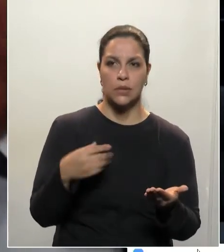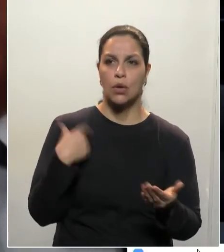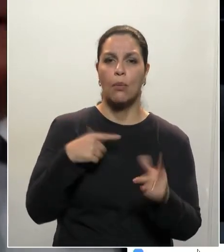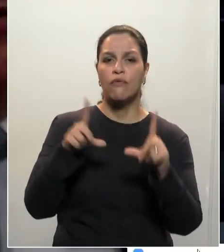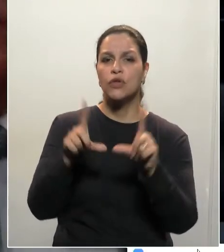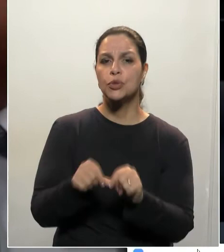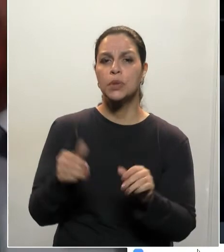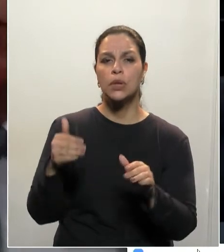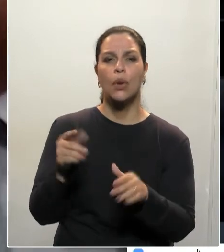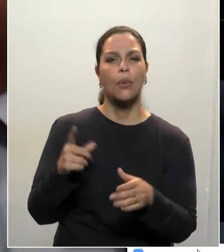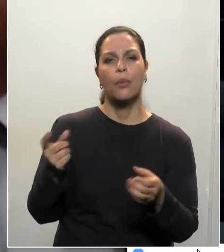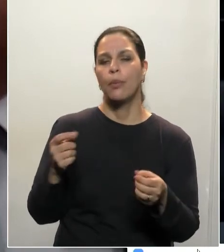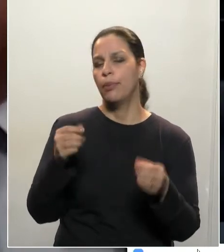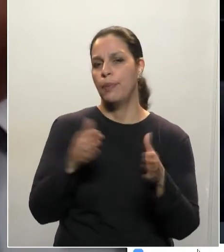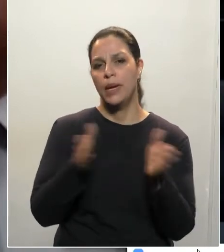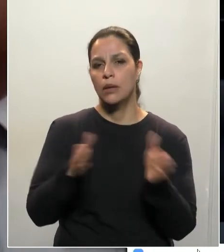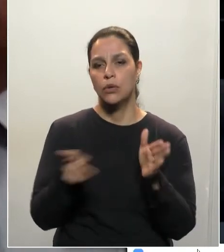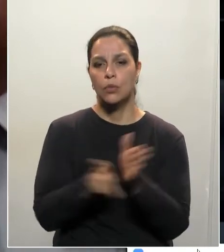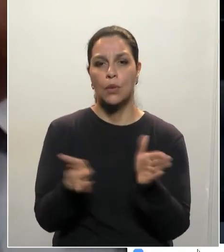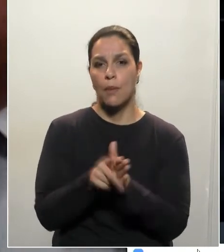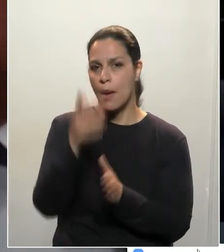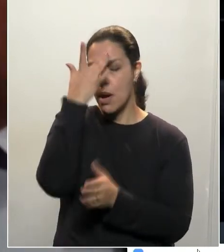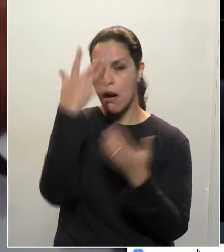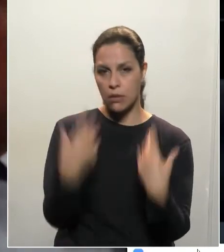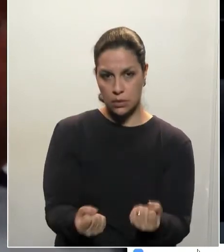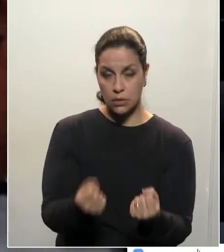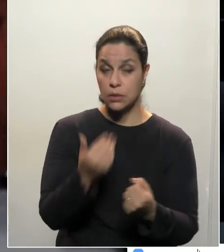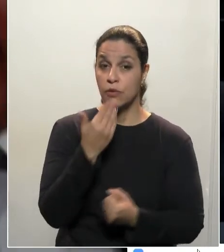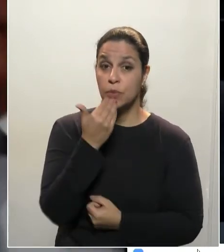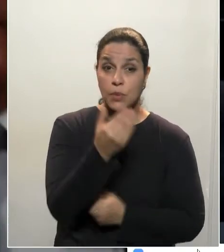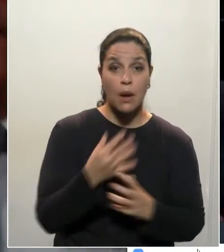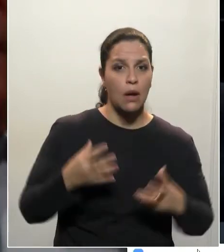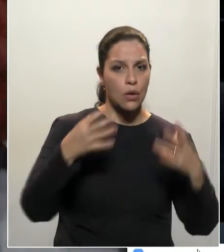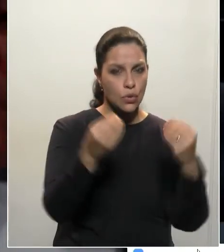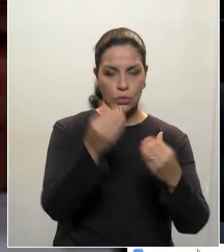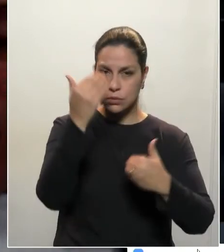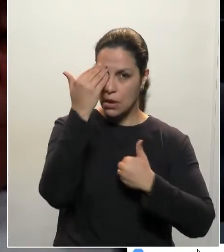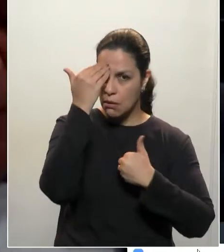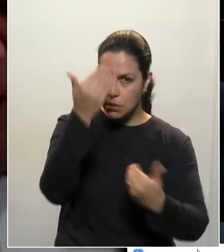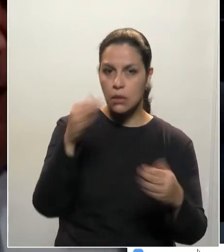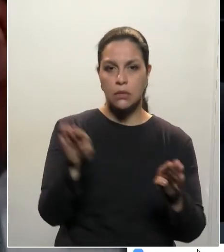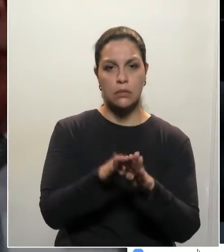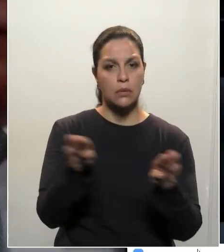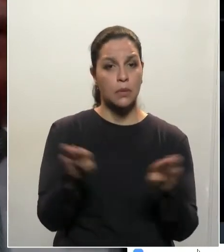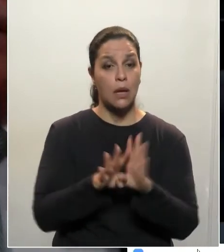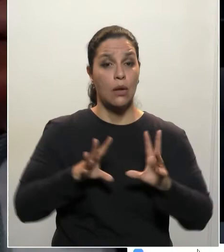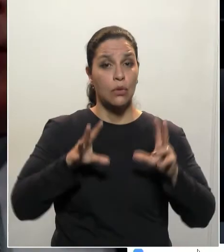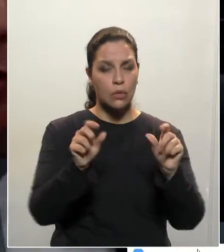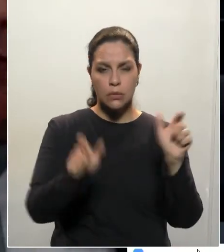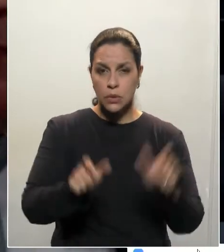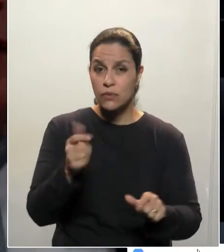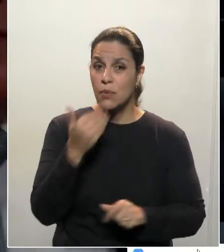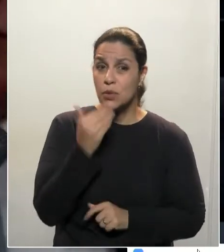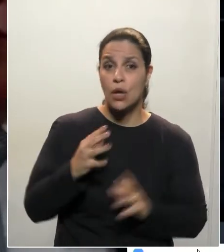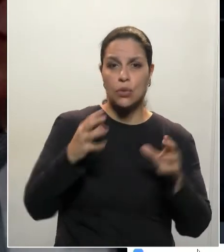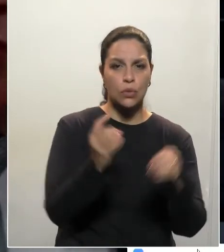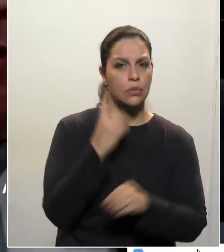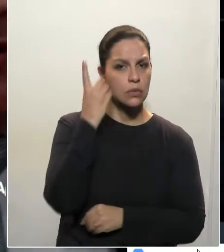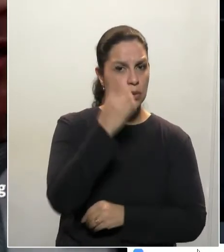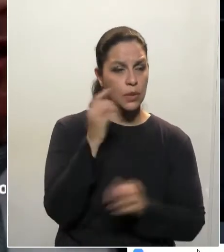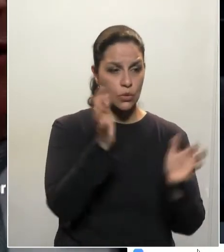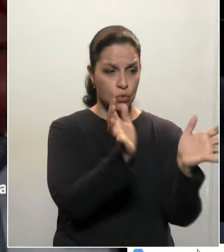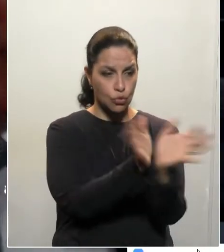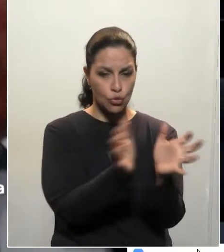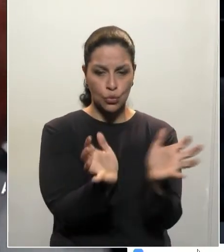diminuir muito o prazo da adesão das pessoas. Então, eu queria fazer um apelo a todos aqui, um agradecimento especial, inclusive um apelo a todos os deputados das